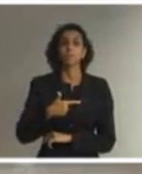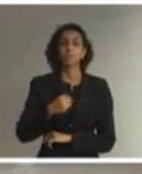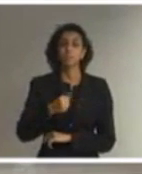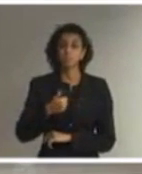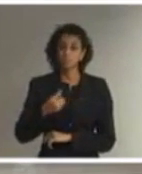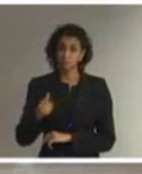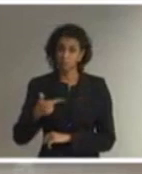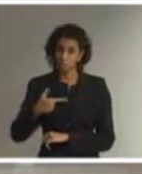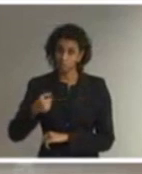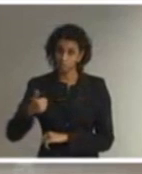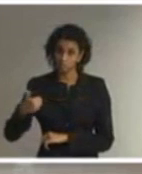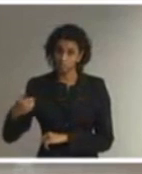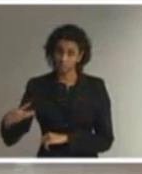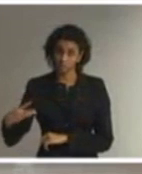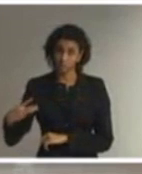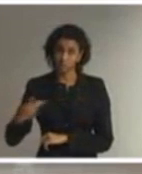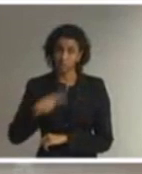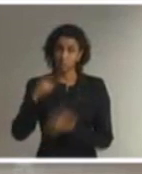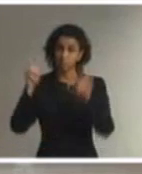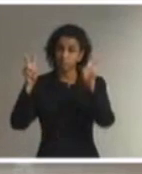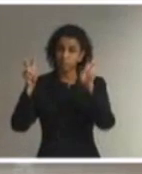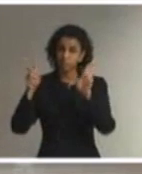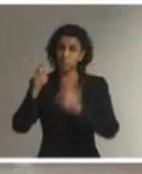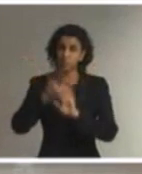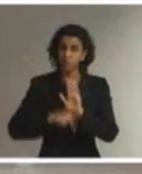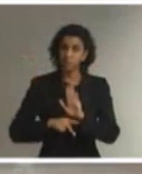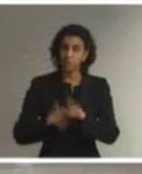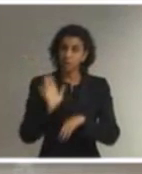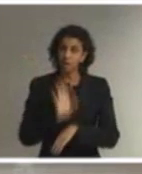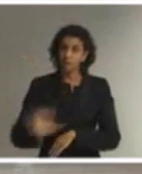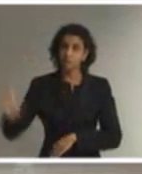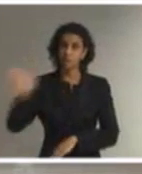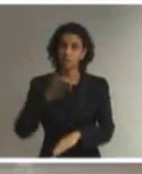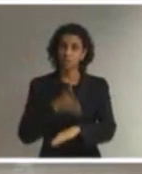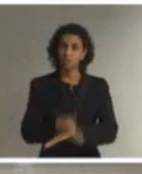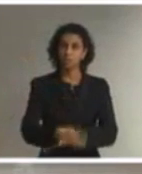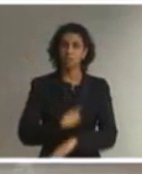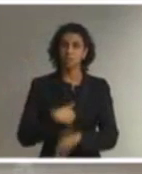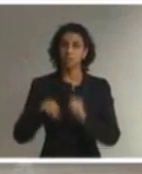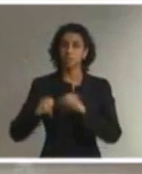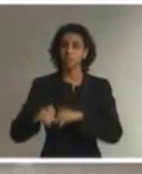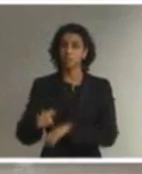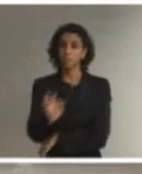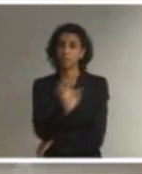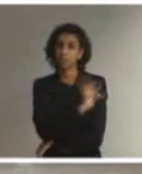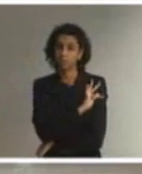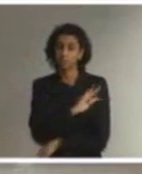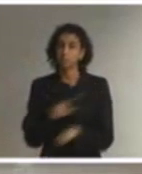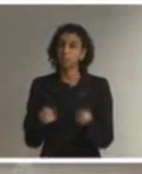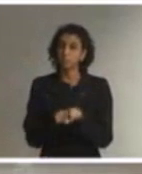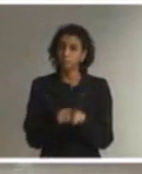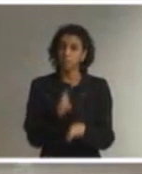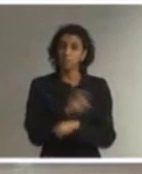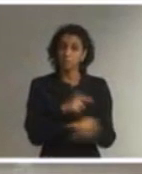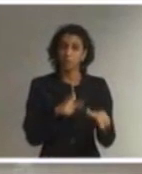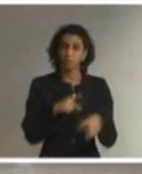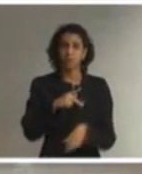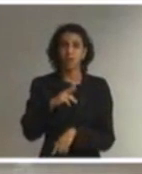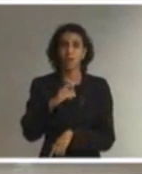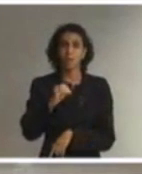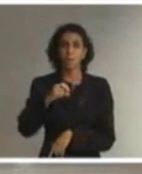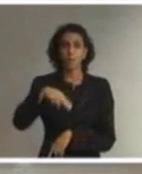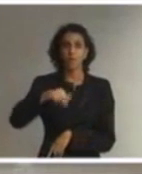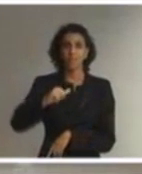2013, que trata do Programa Nacional de Acesso ao Ensino Técnico e Emprego, o PRONATECT.